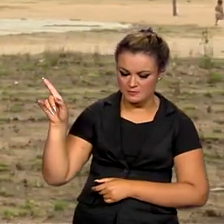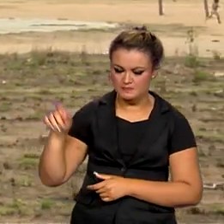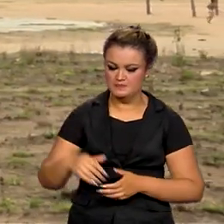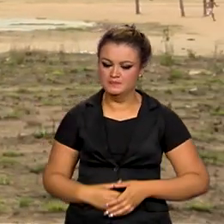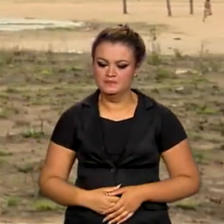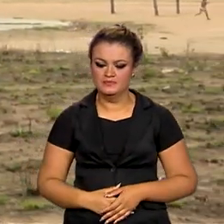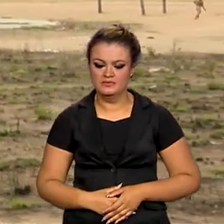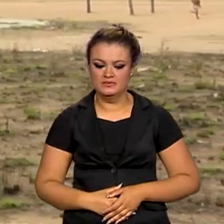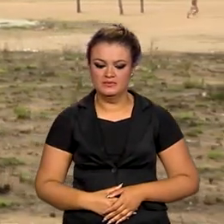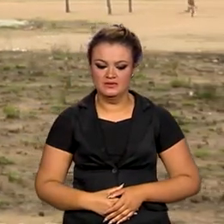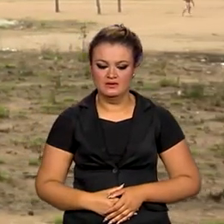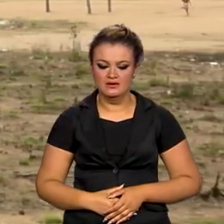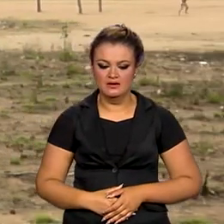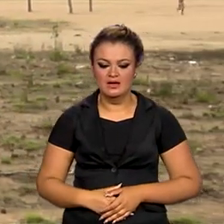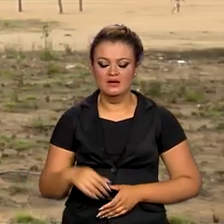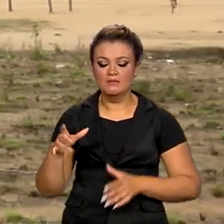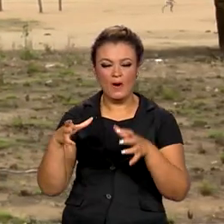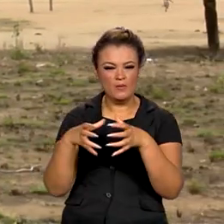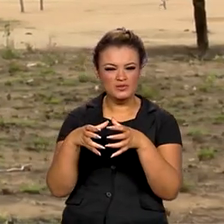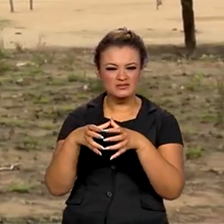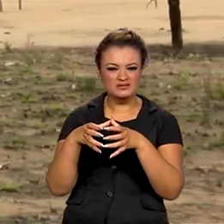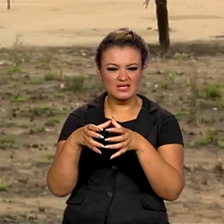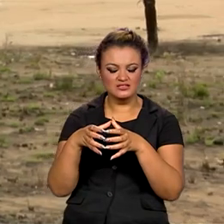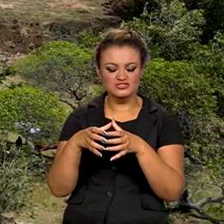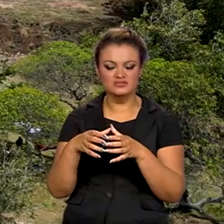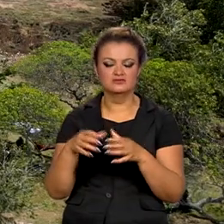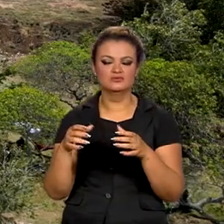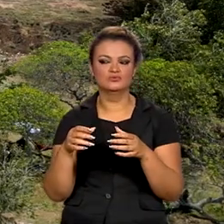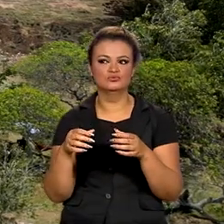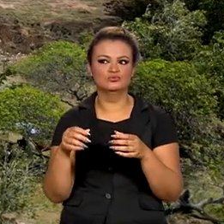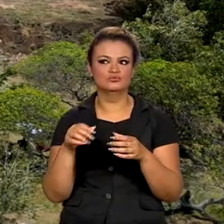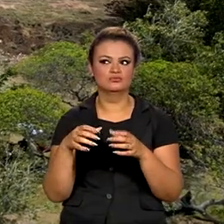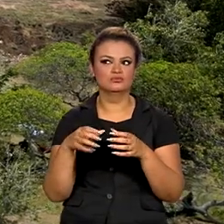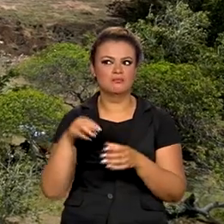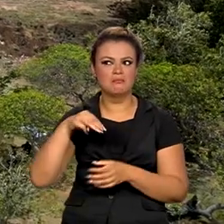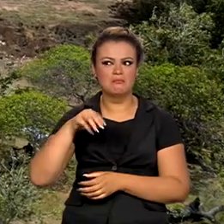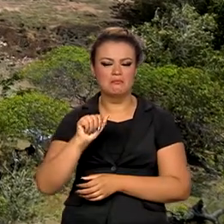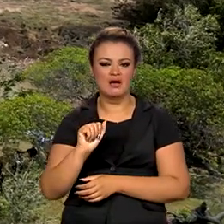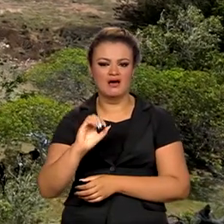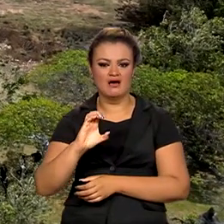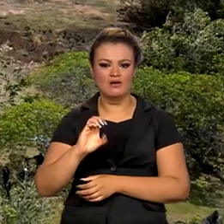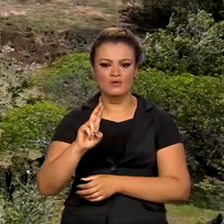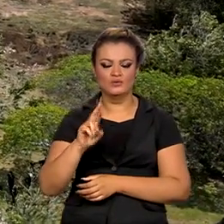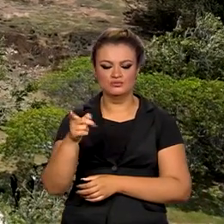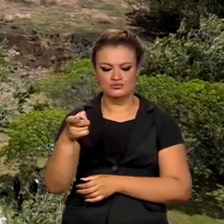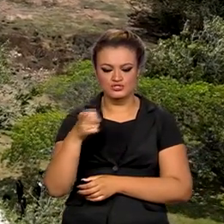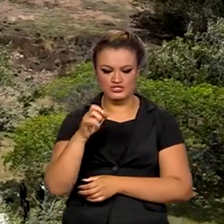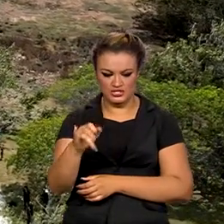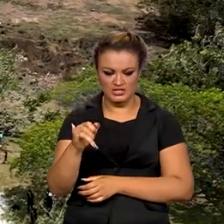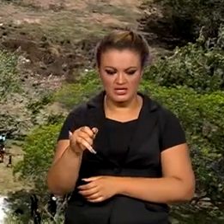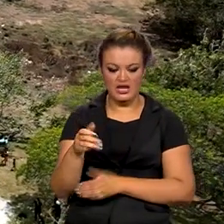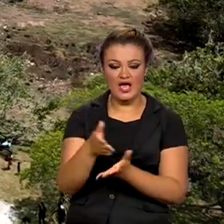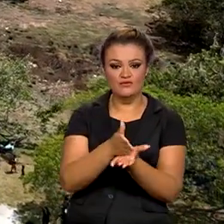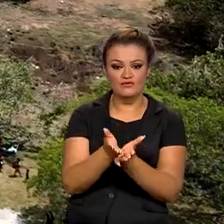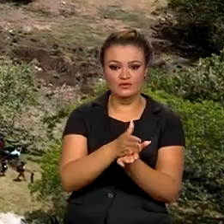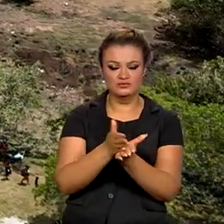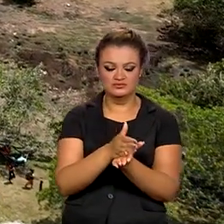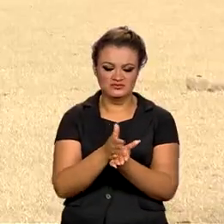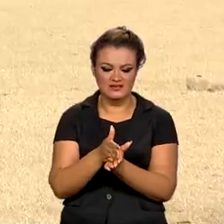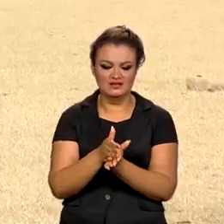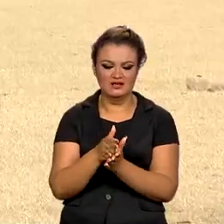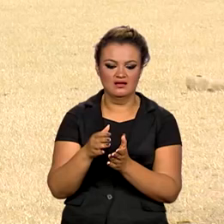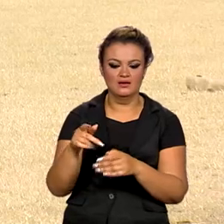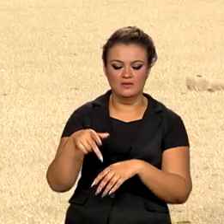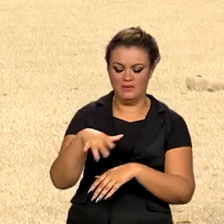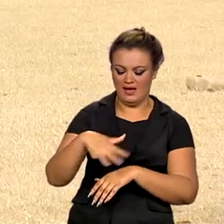Serra do Sol, uma pequena comunidade do povo Macuxi se estabeleceu às margens do rio Maú, que faz fronteira com a Guiana.